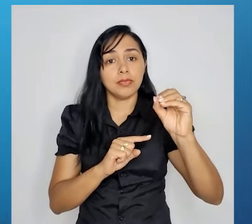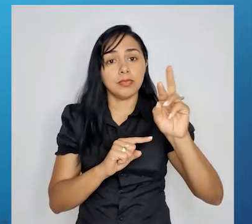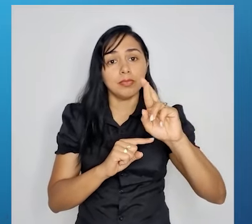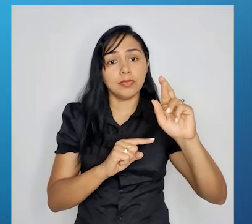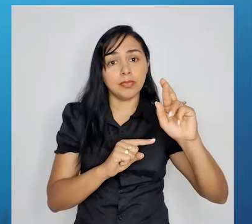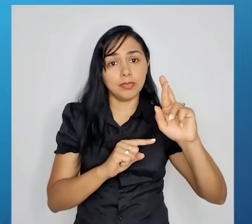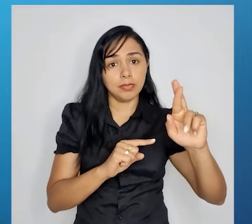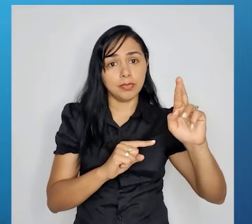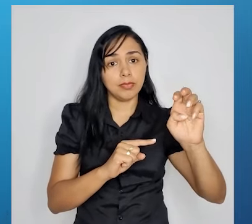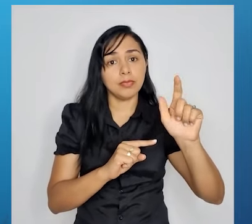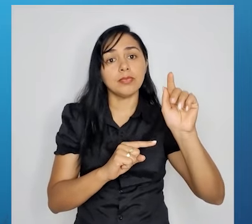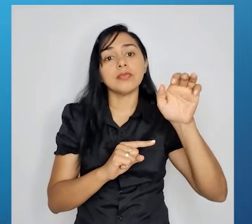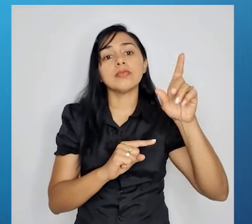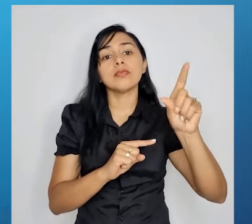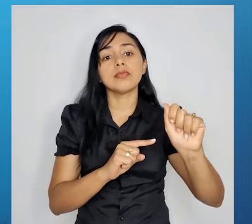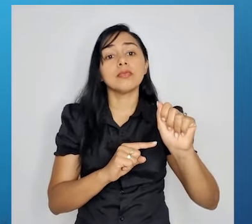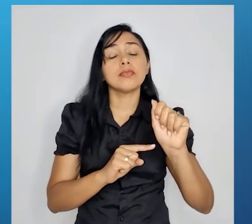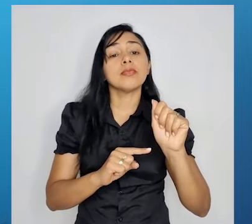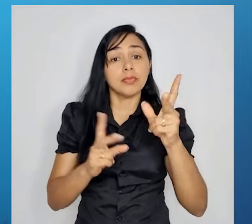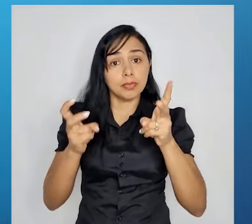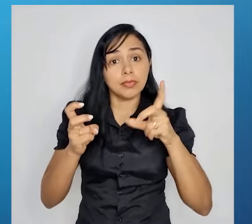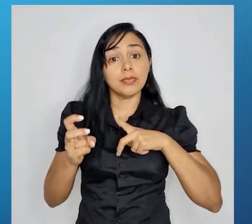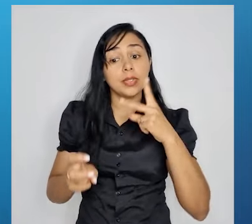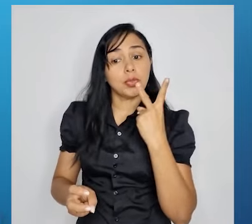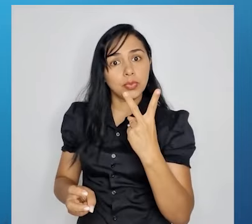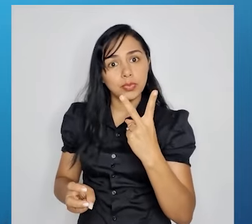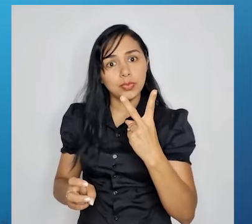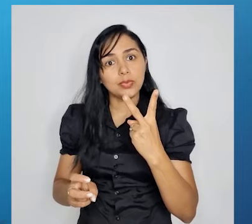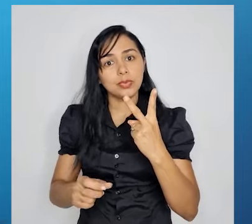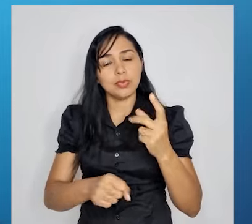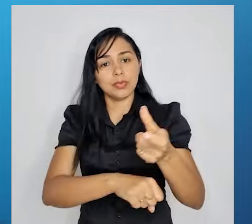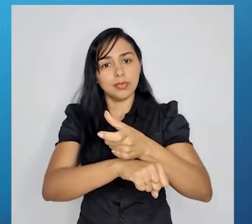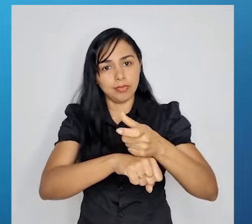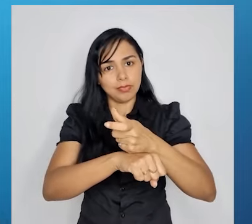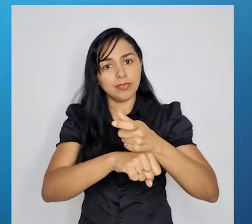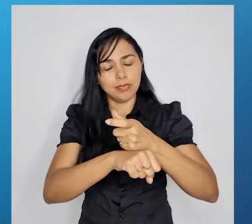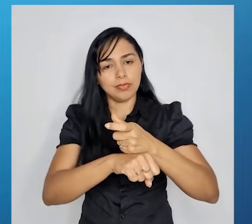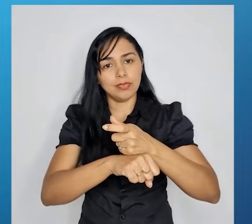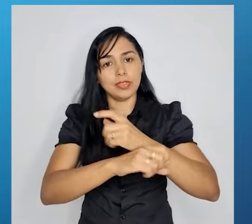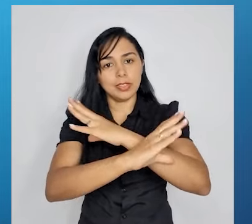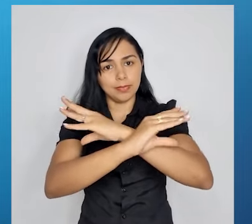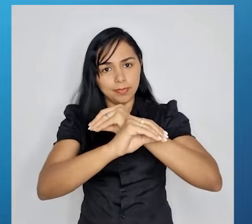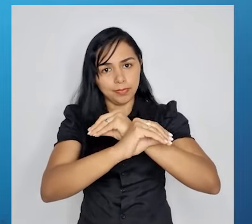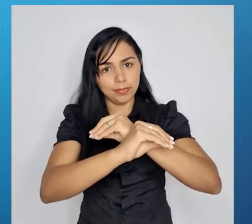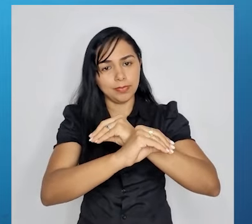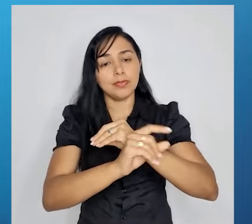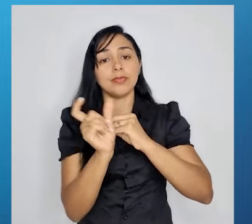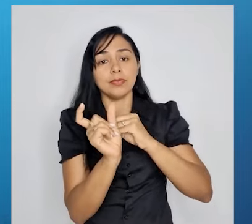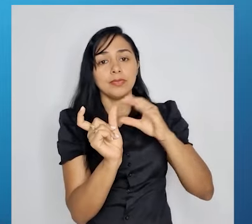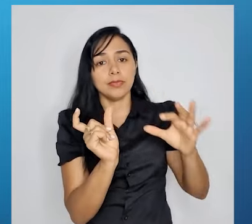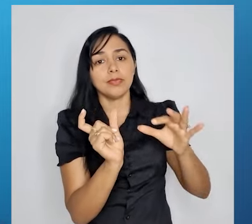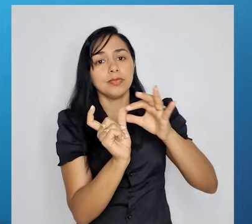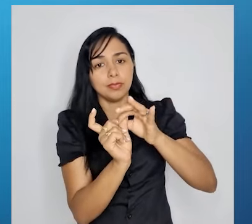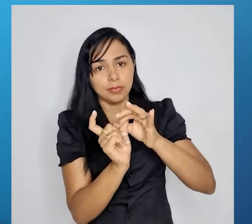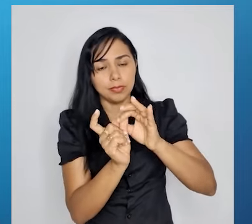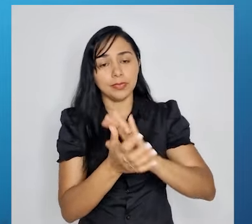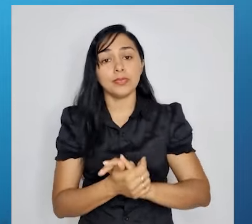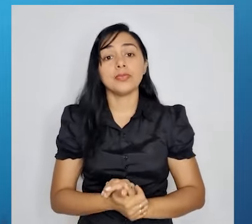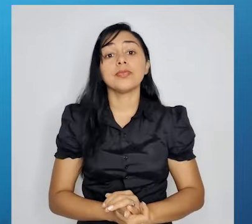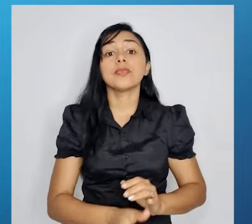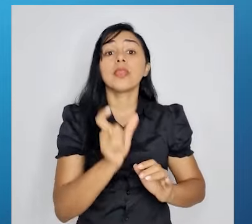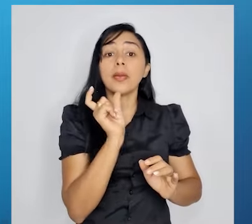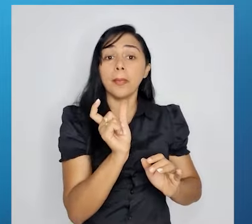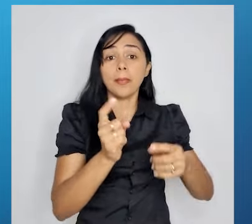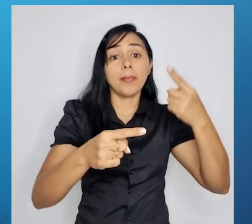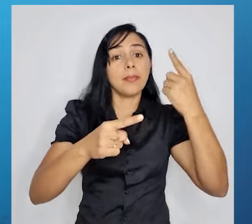calçada, né? Dois adjetivos. E a palavra porque está conectando as